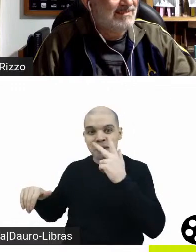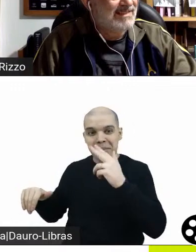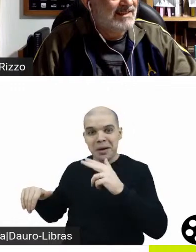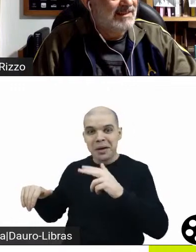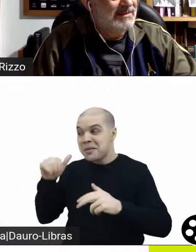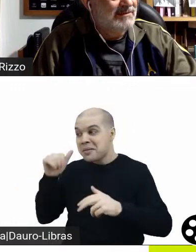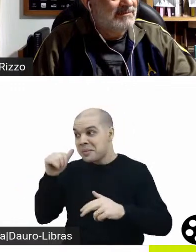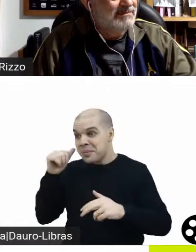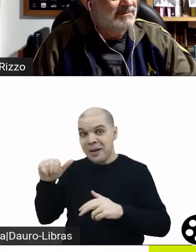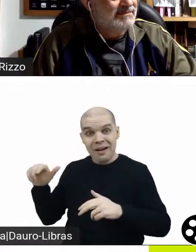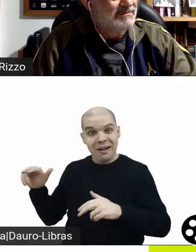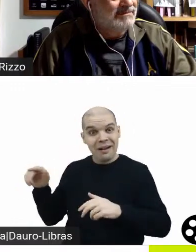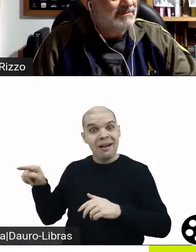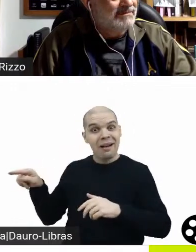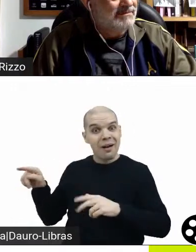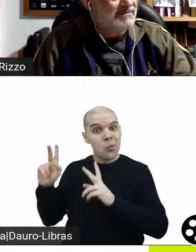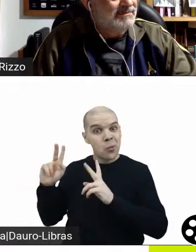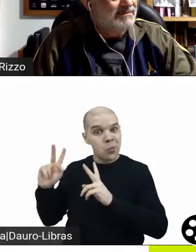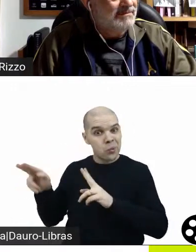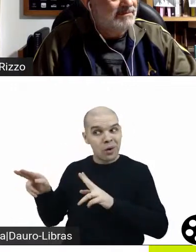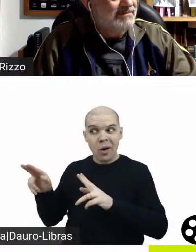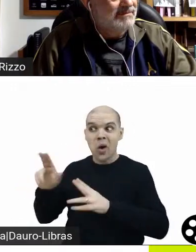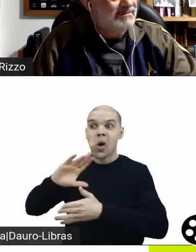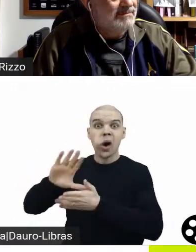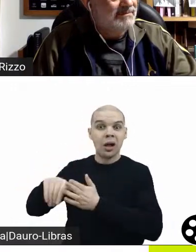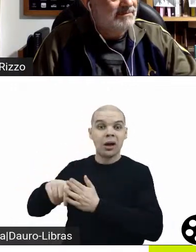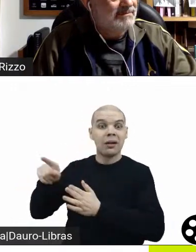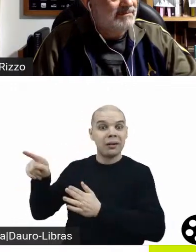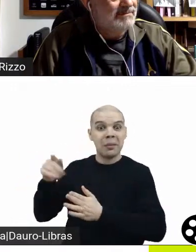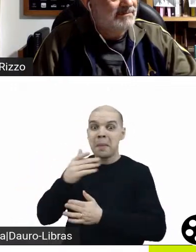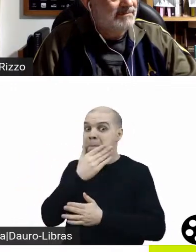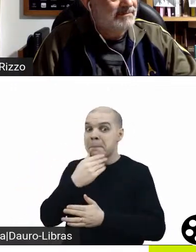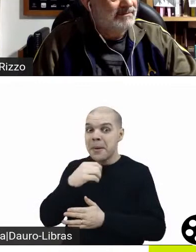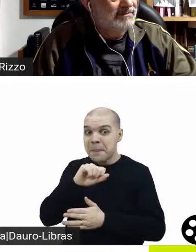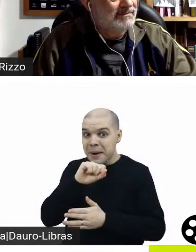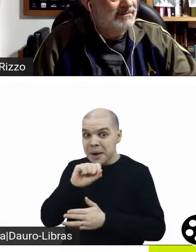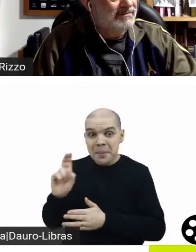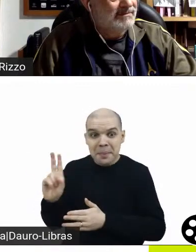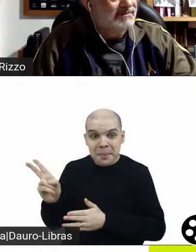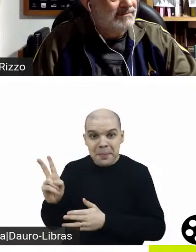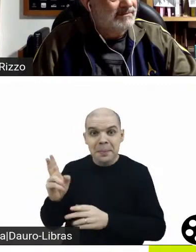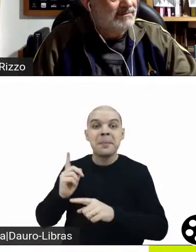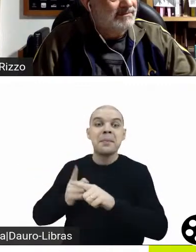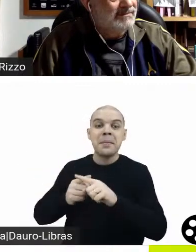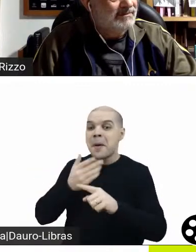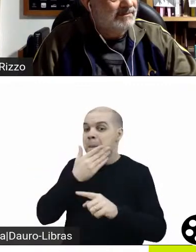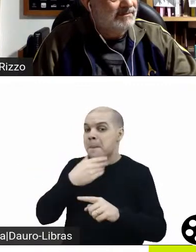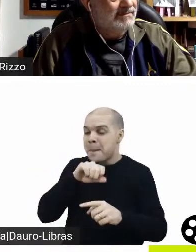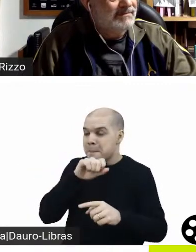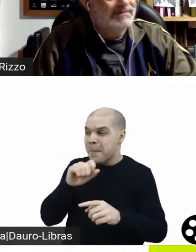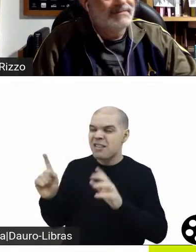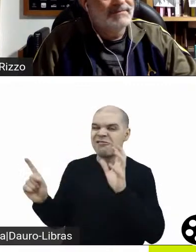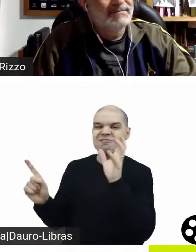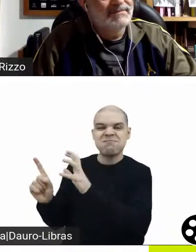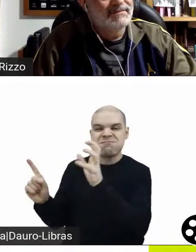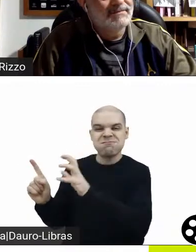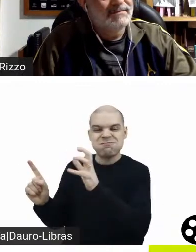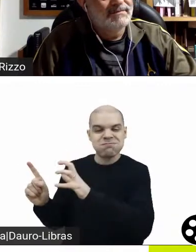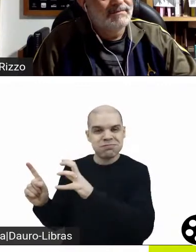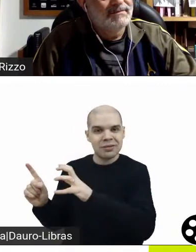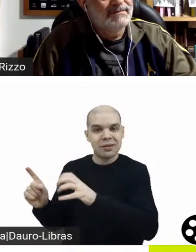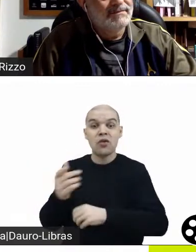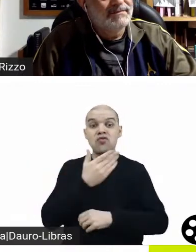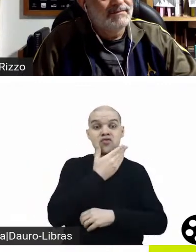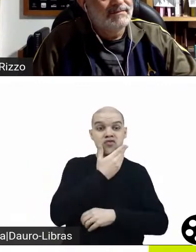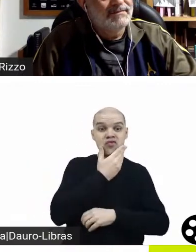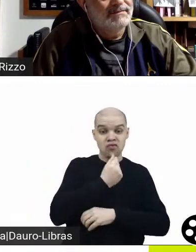eu vou fazer isso como se fosse um filme, trabalhar isso como se fosse o primeiro filme. acho que muita gente também sempre olha para os diretores ou para as